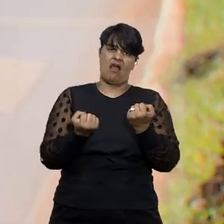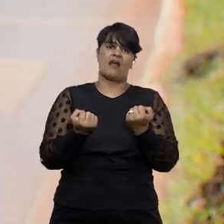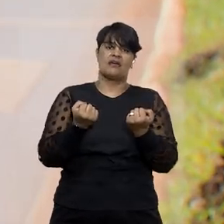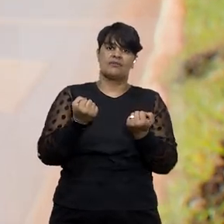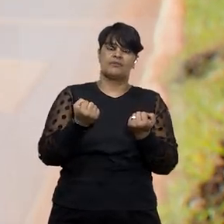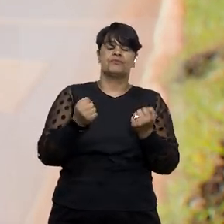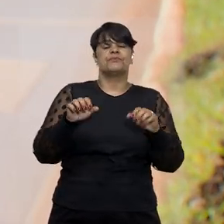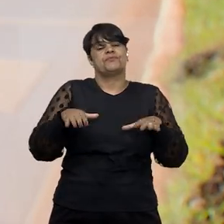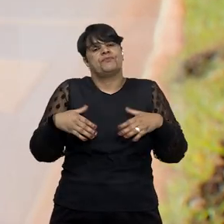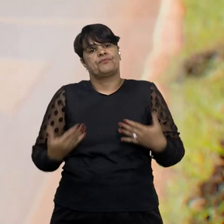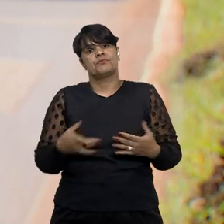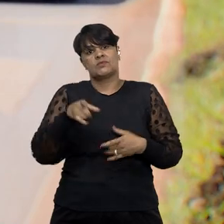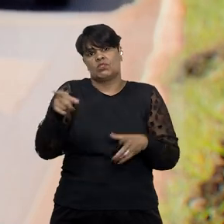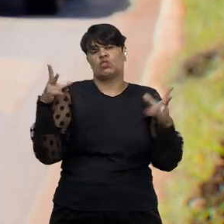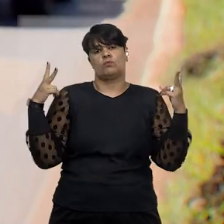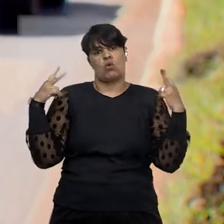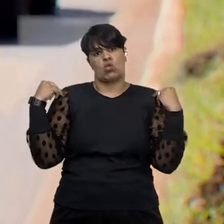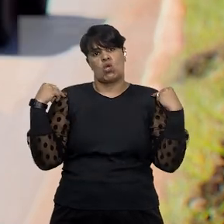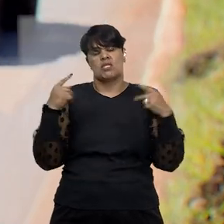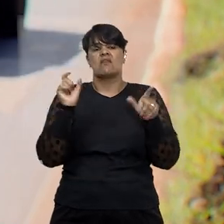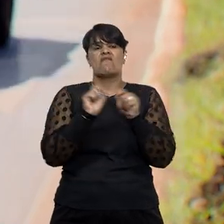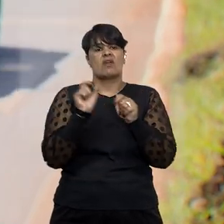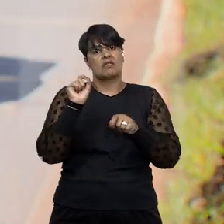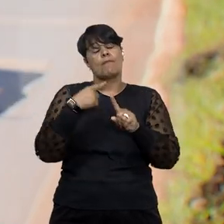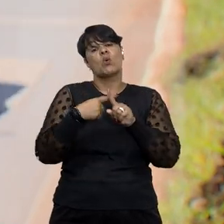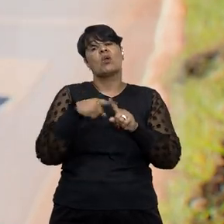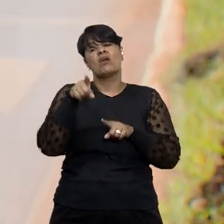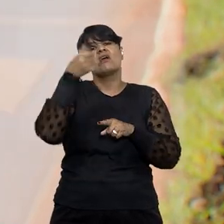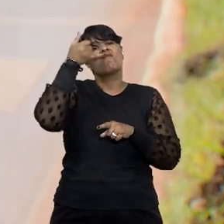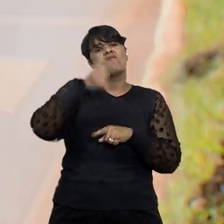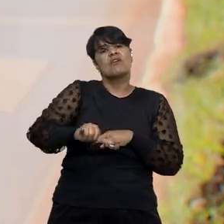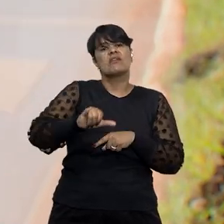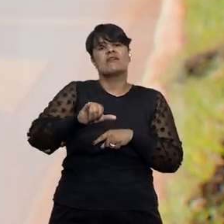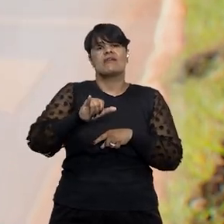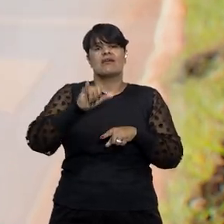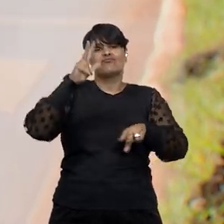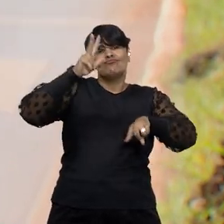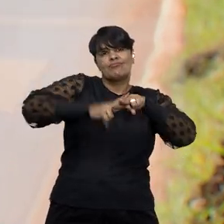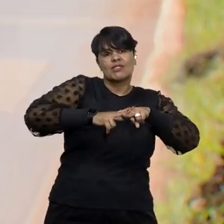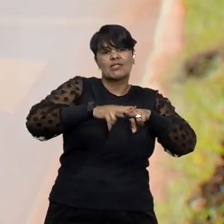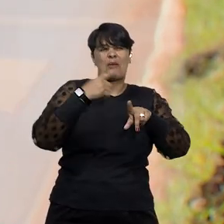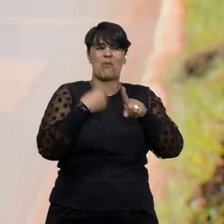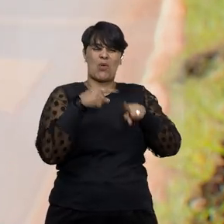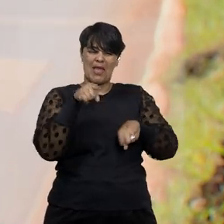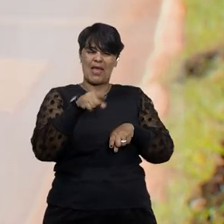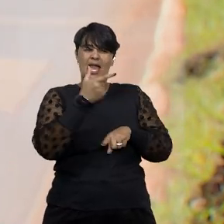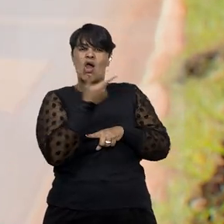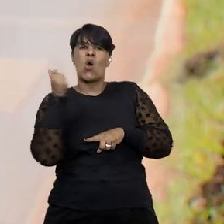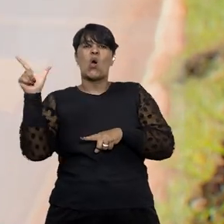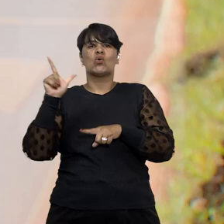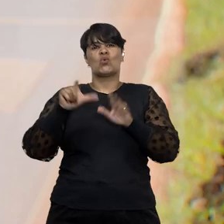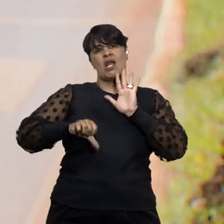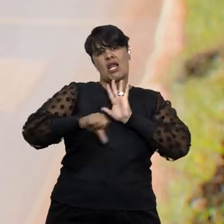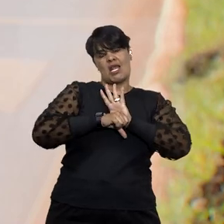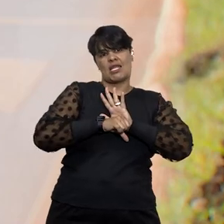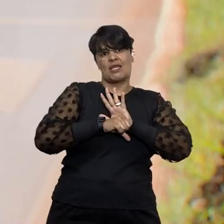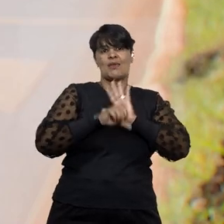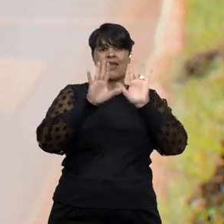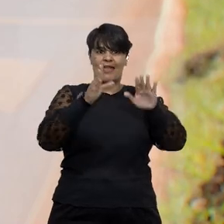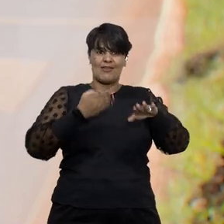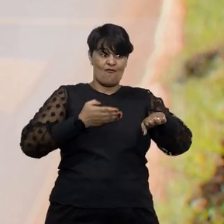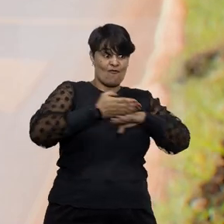defesa, o motorista teria agido dessa forma para evitar a prisão por outro crime. É que após encher o tanque em um poço de